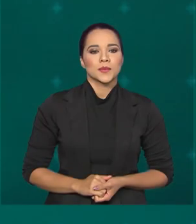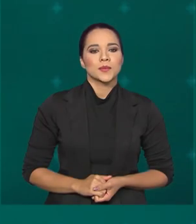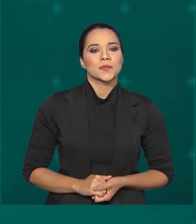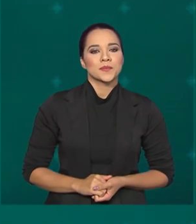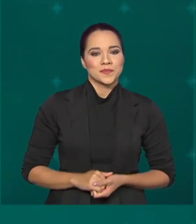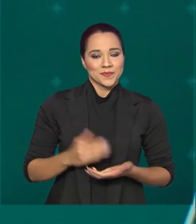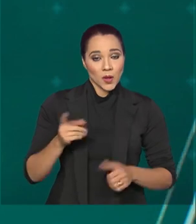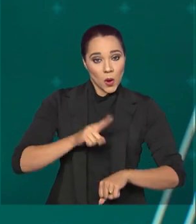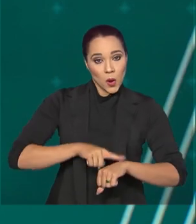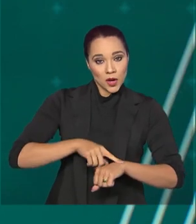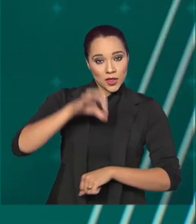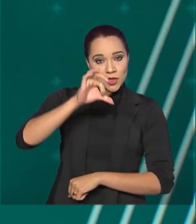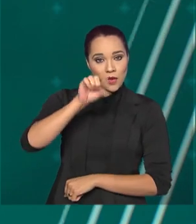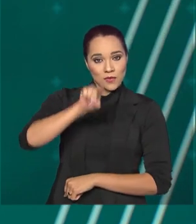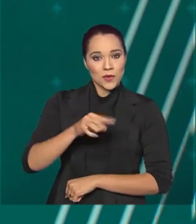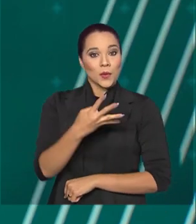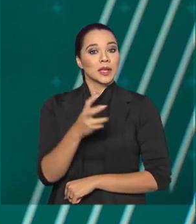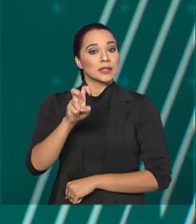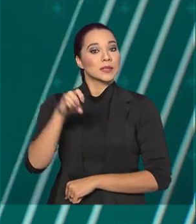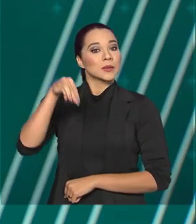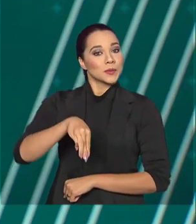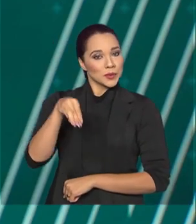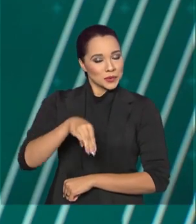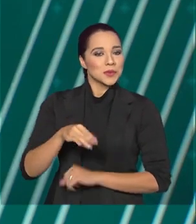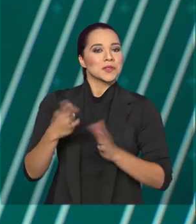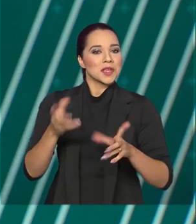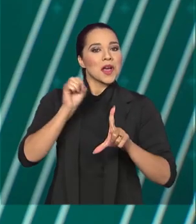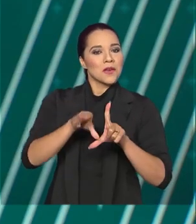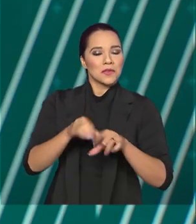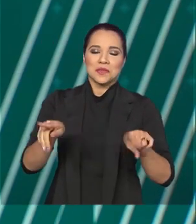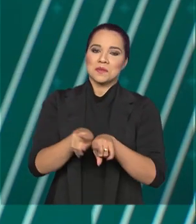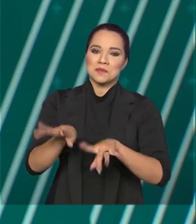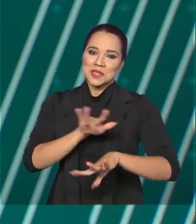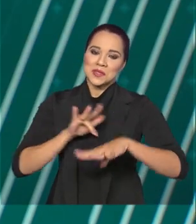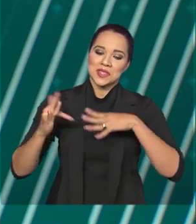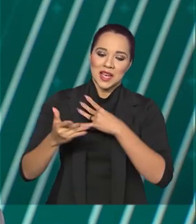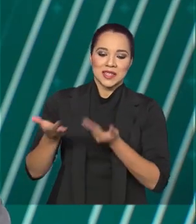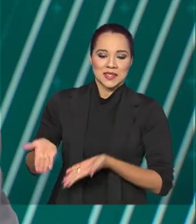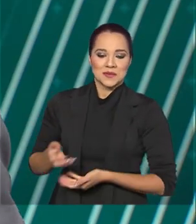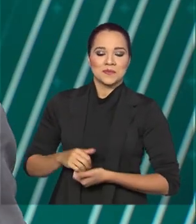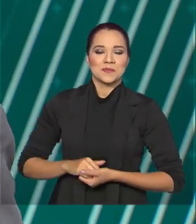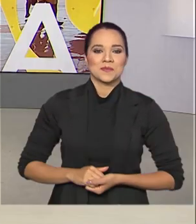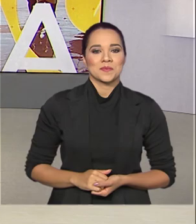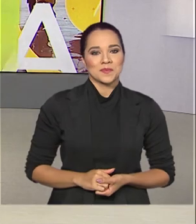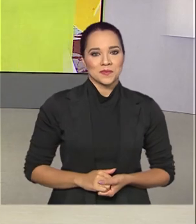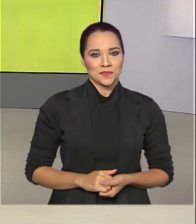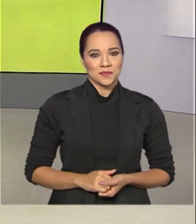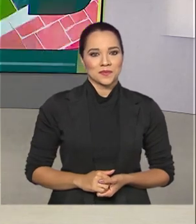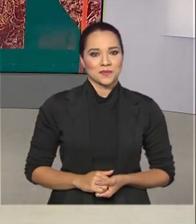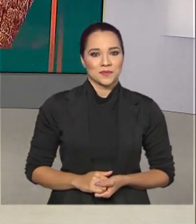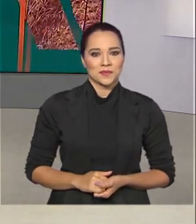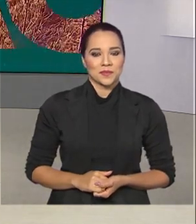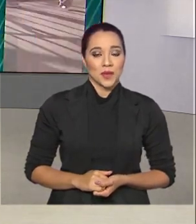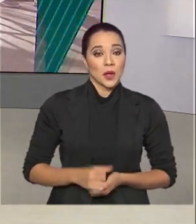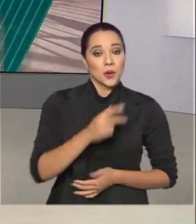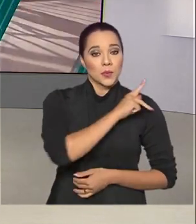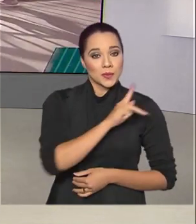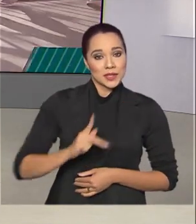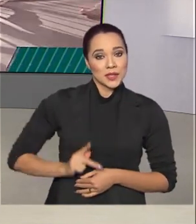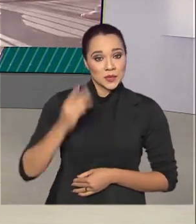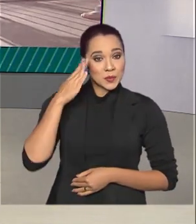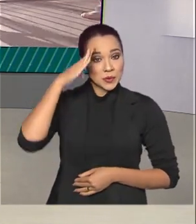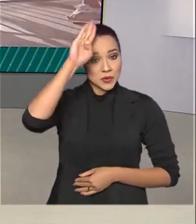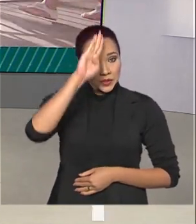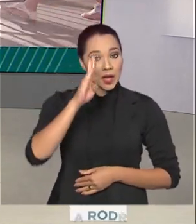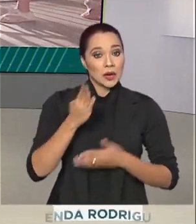São 9 horas e 45 minutos. Estamos ao vivo também pelas redes sociais. O presidente Jair